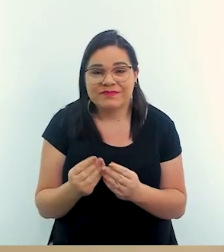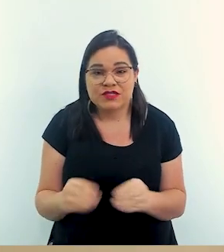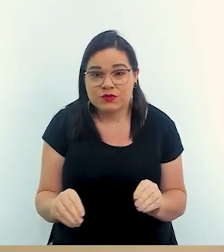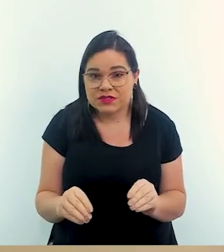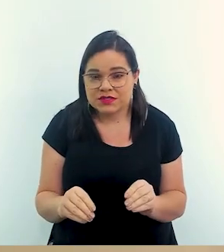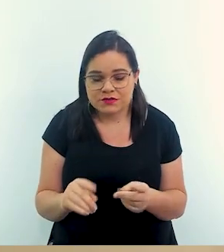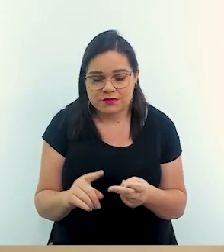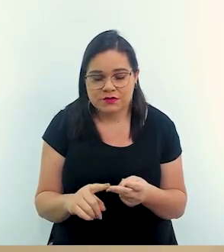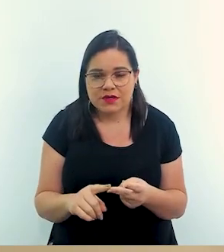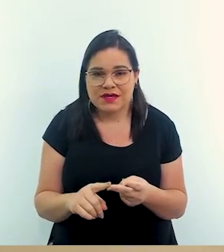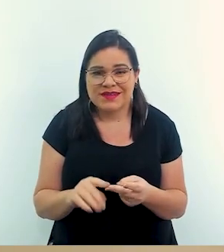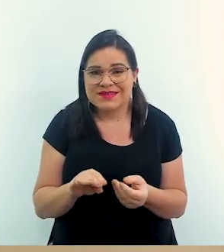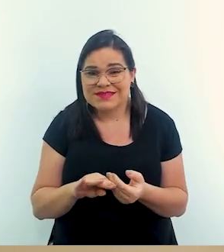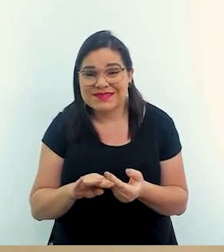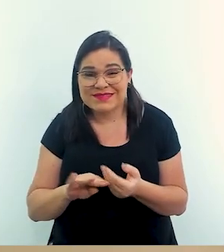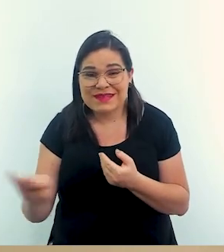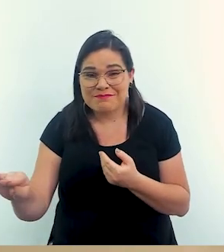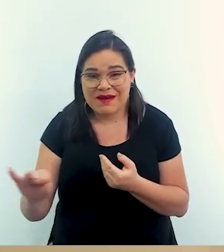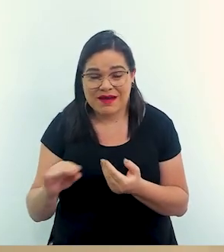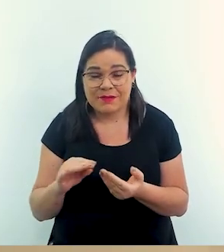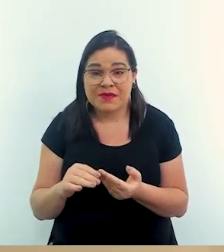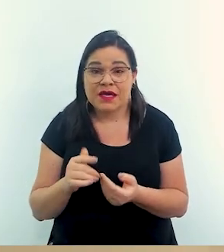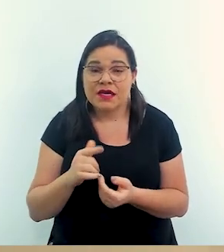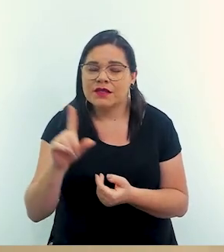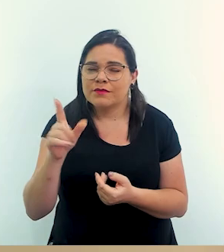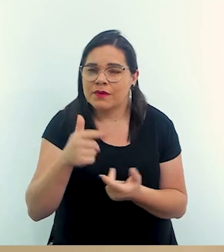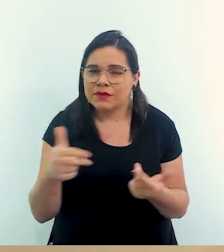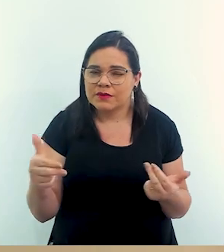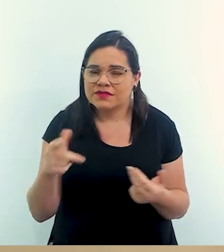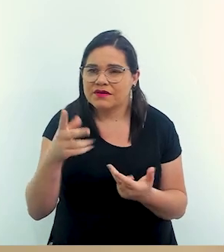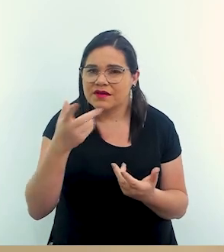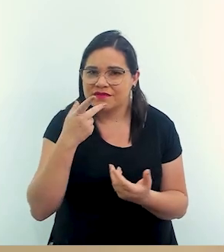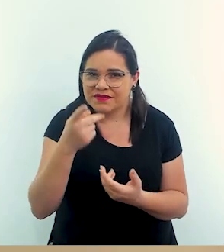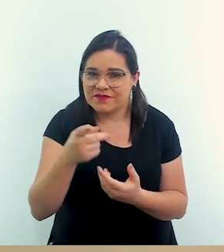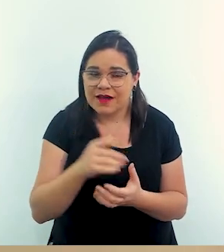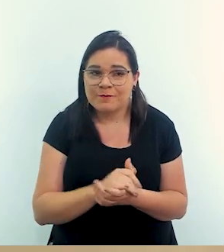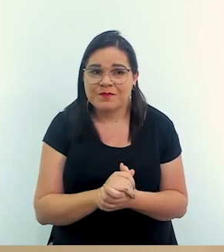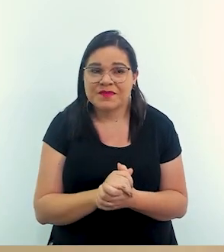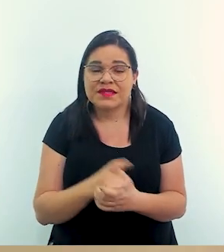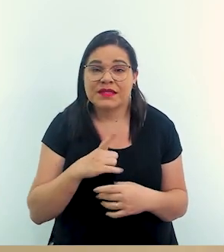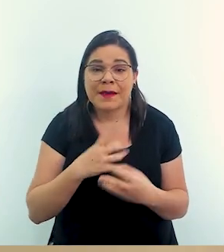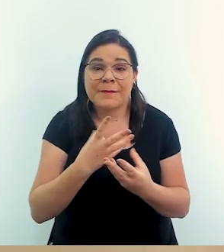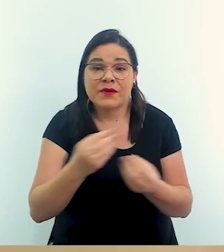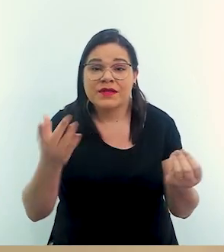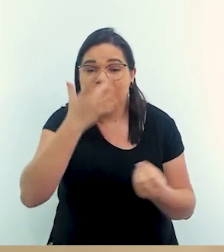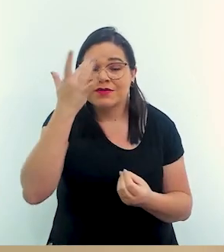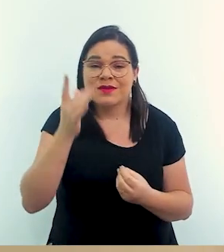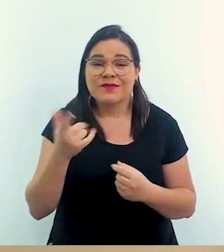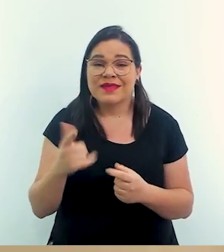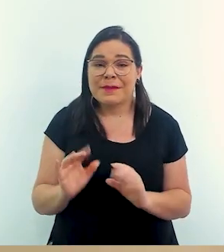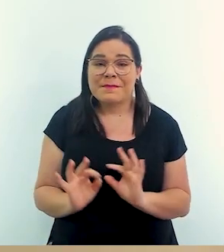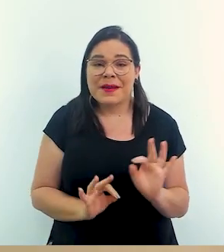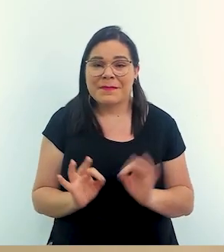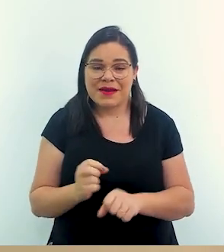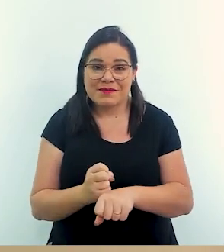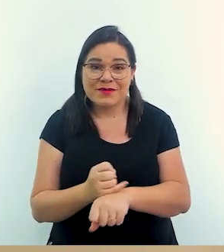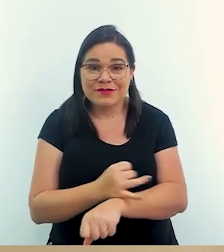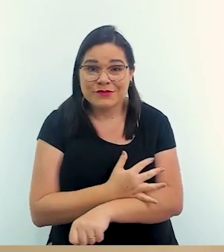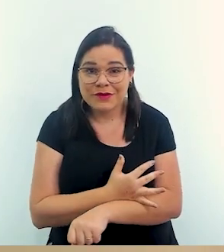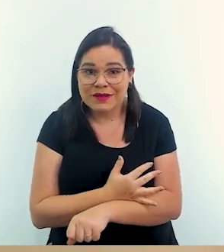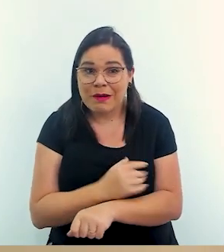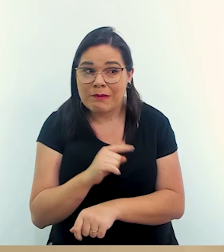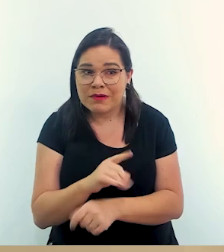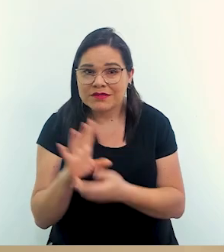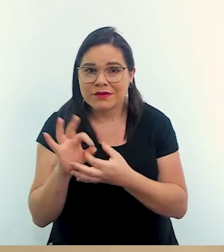desperdício, né, mais lixo, e em outro aspecto que eu queria que você falasse um pouco também, tem muita gente que não tem preparo emocional